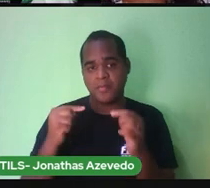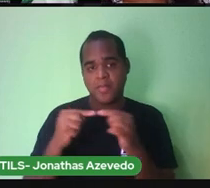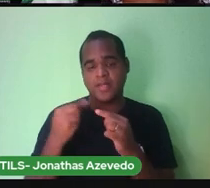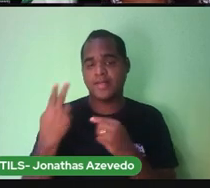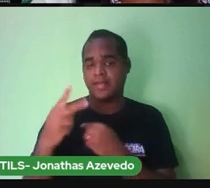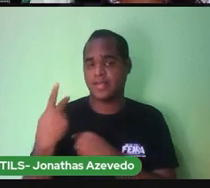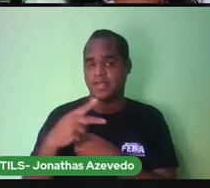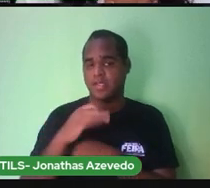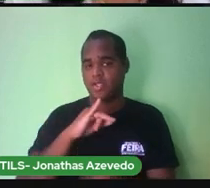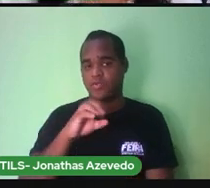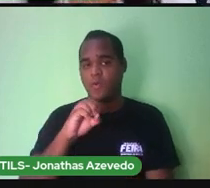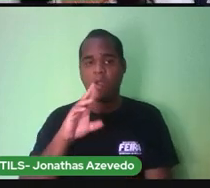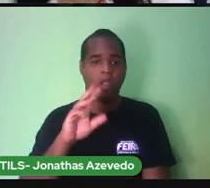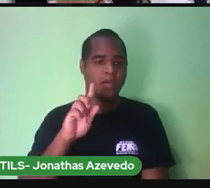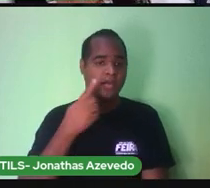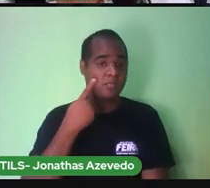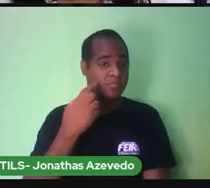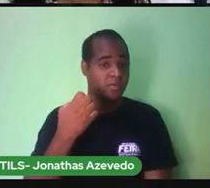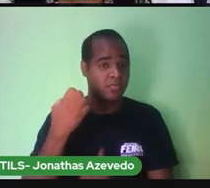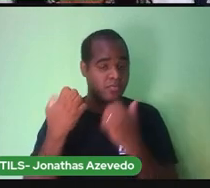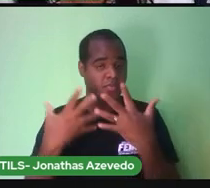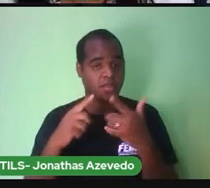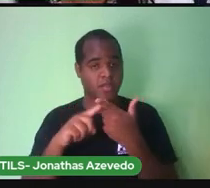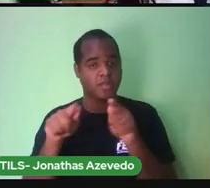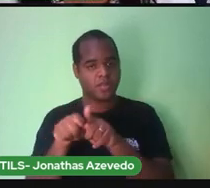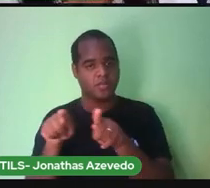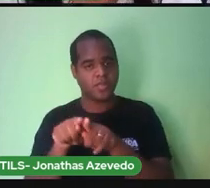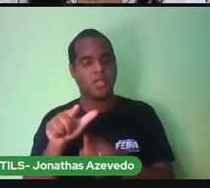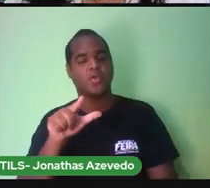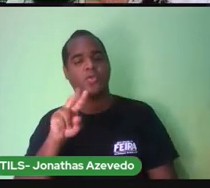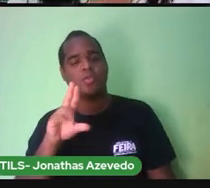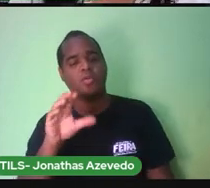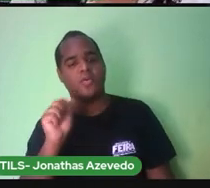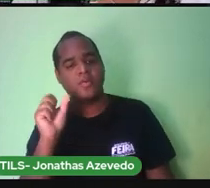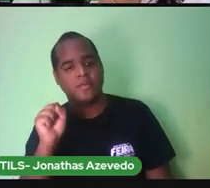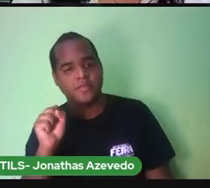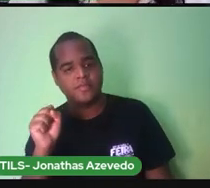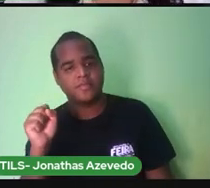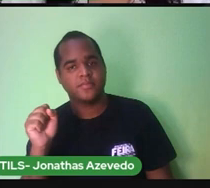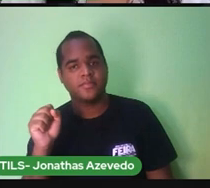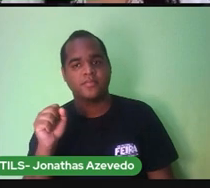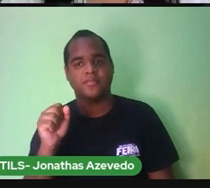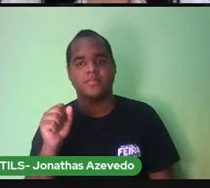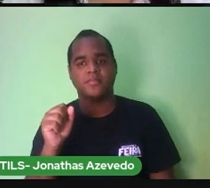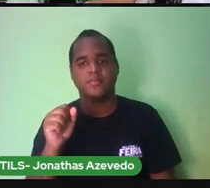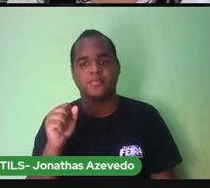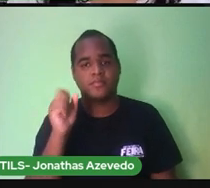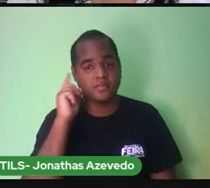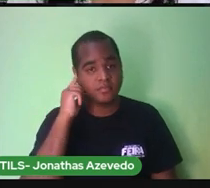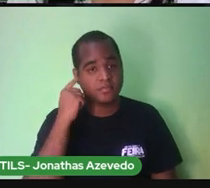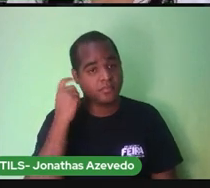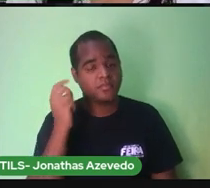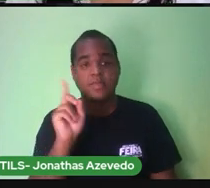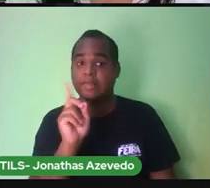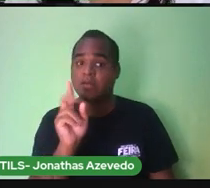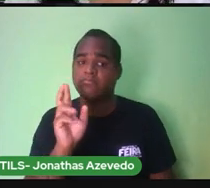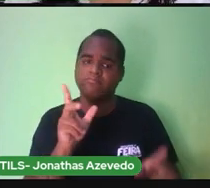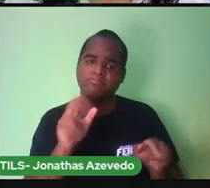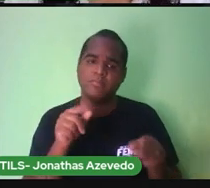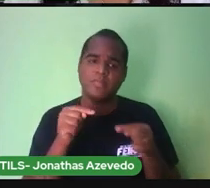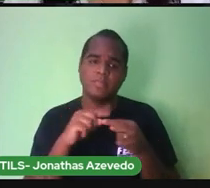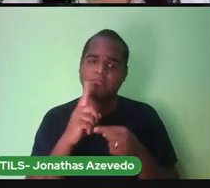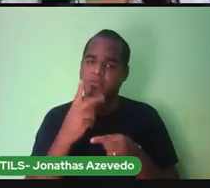Jorge mediu E quando Lucas mediu? Não Porque Nas medidas Não